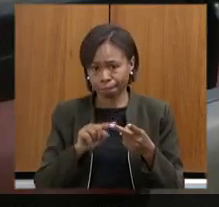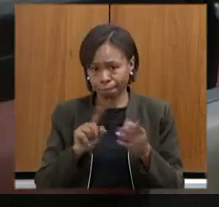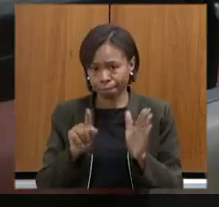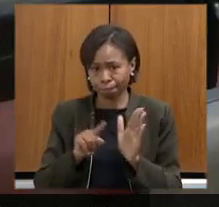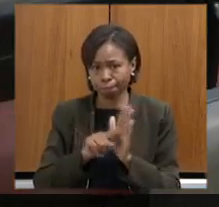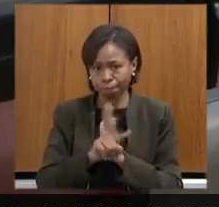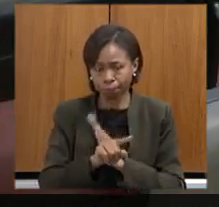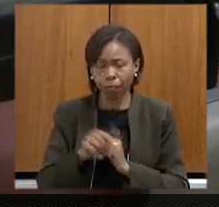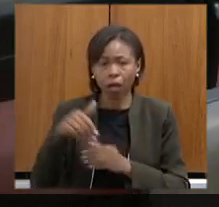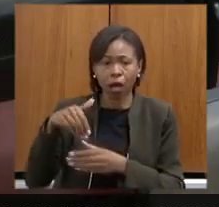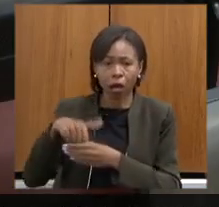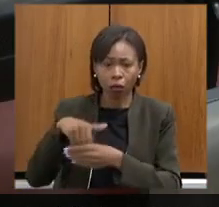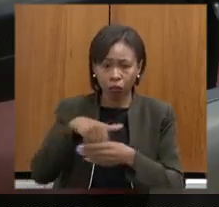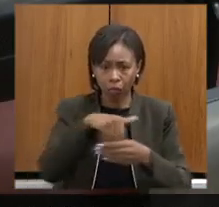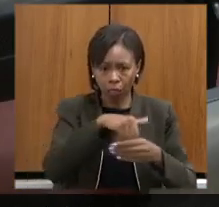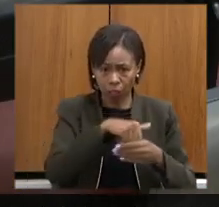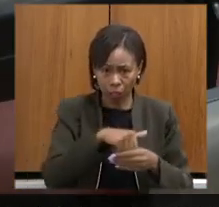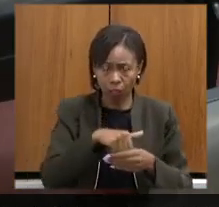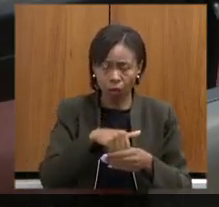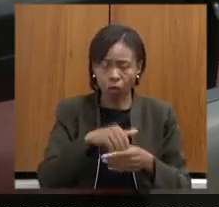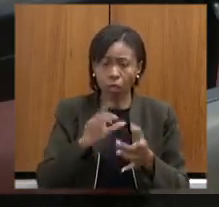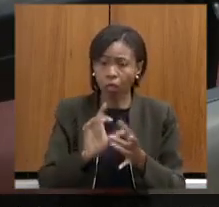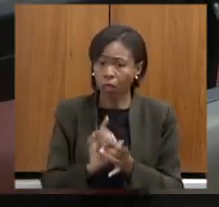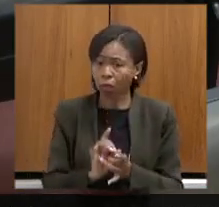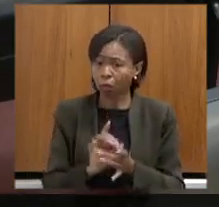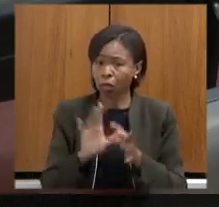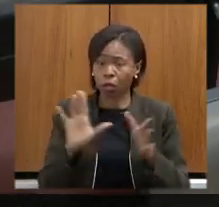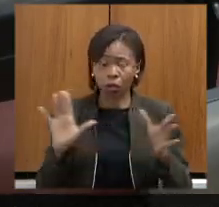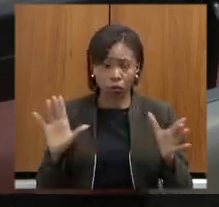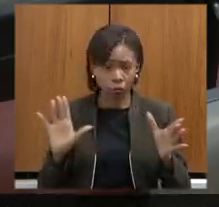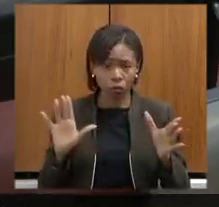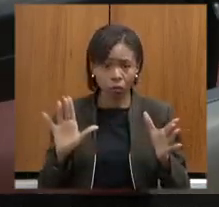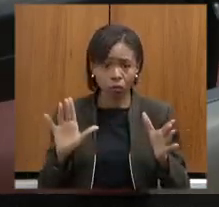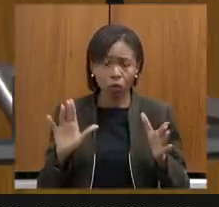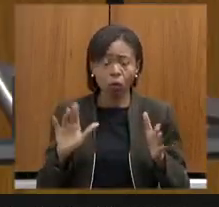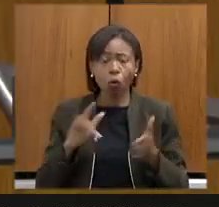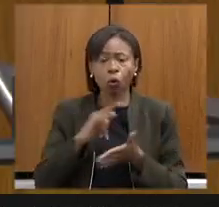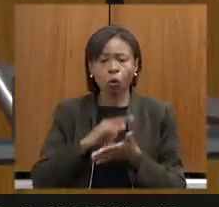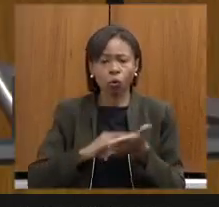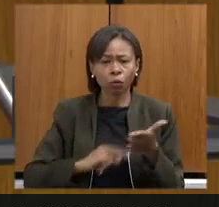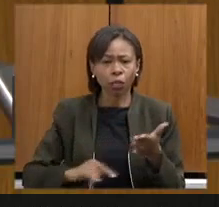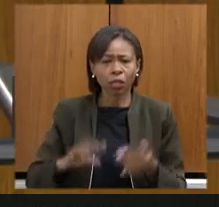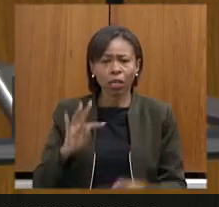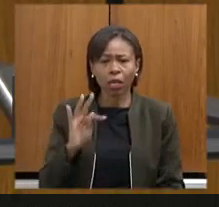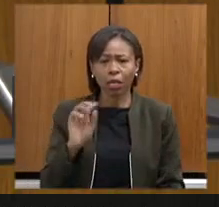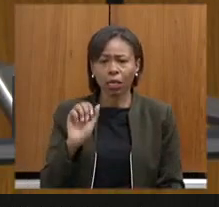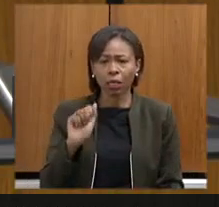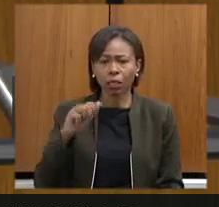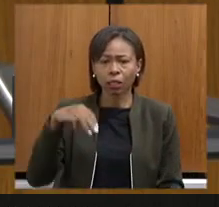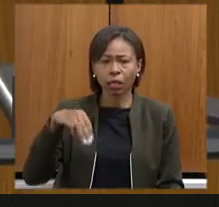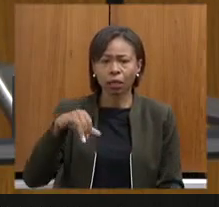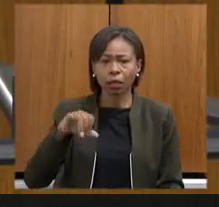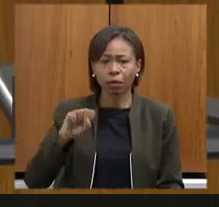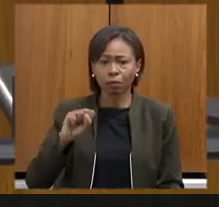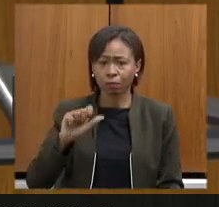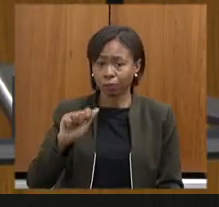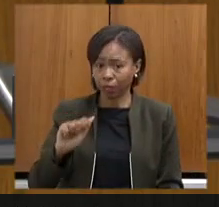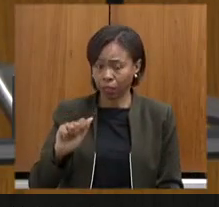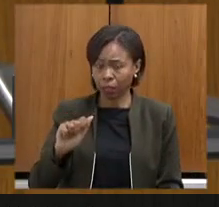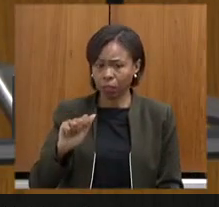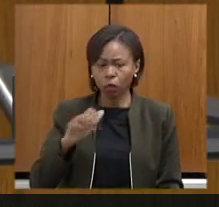aprovou o licenciamento para a instalação da Tamisa, todos os representantes do governo Zema